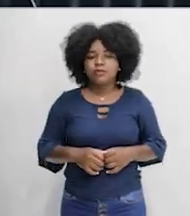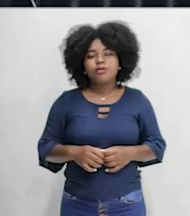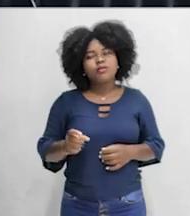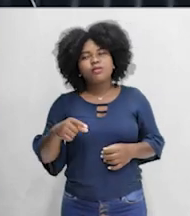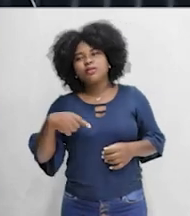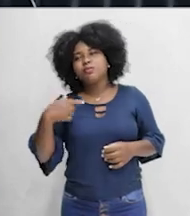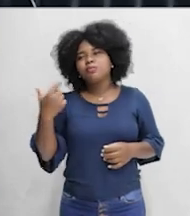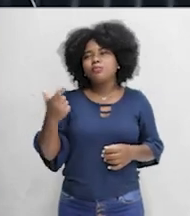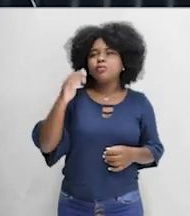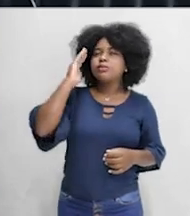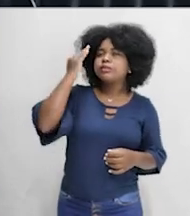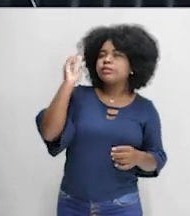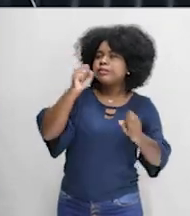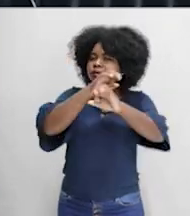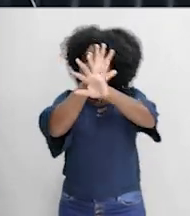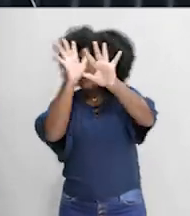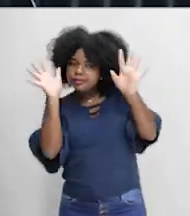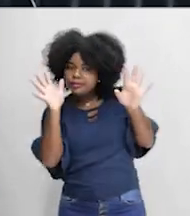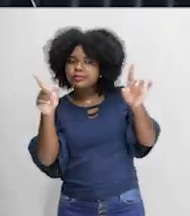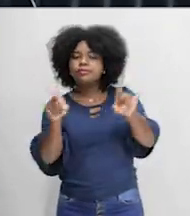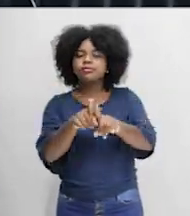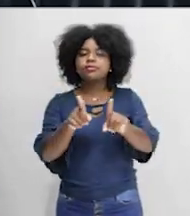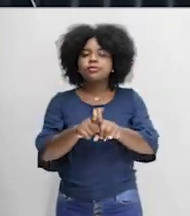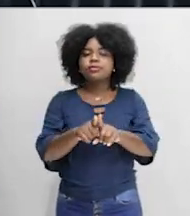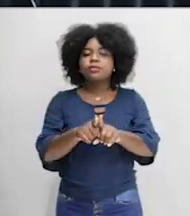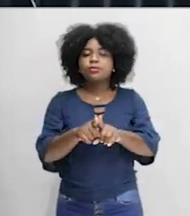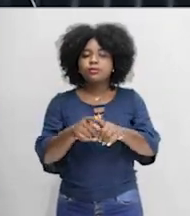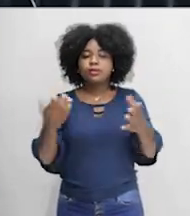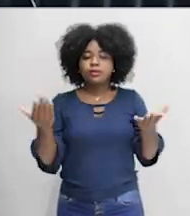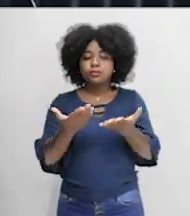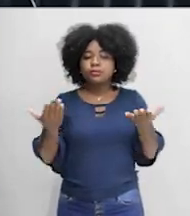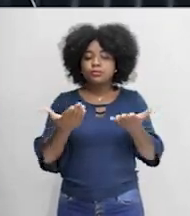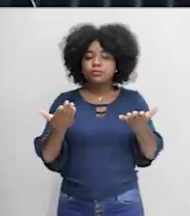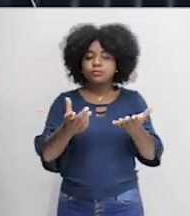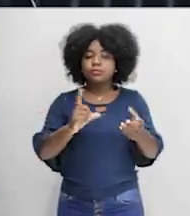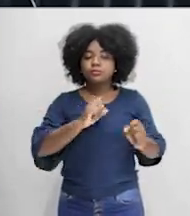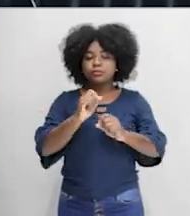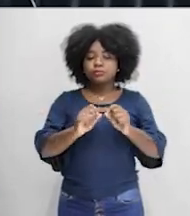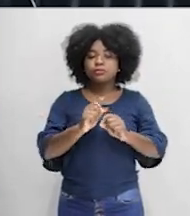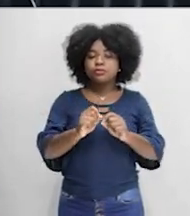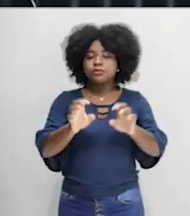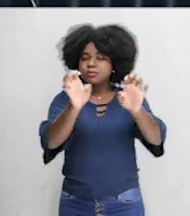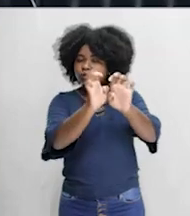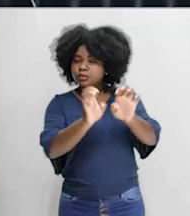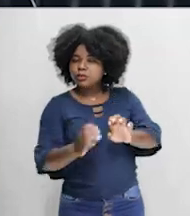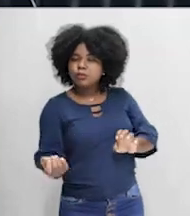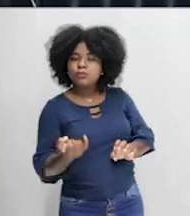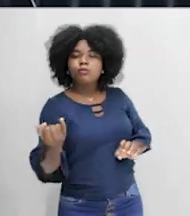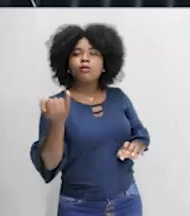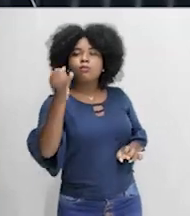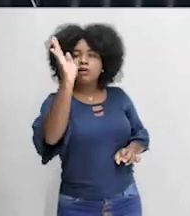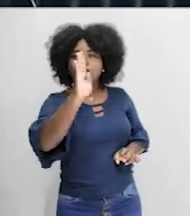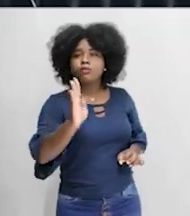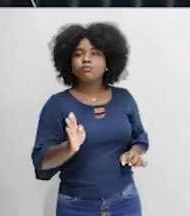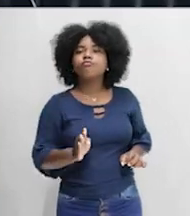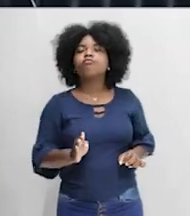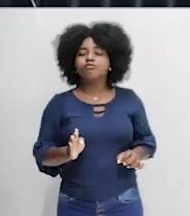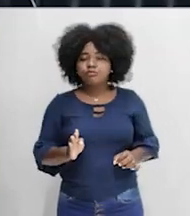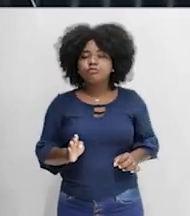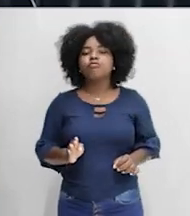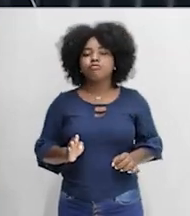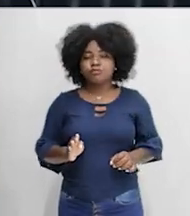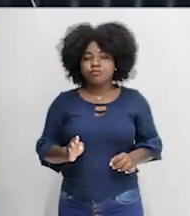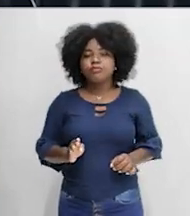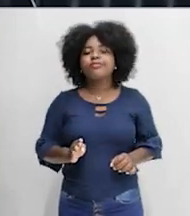entendeu, vai entender a atribuição de cada um deles, nós vamos falar sobre uma estrutura muito importante no Brasil, que são as